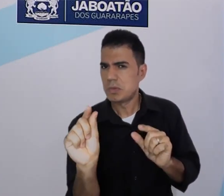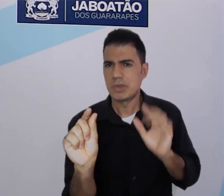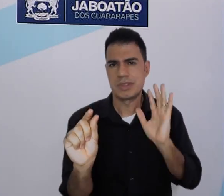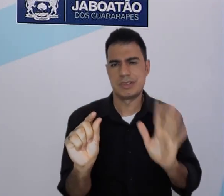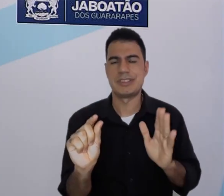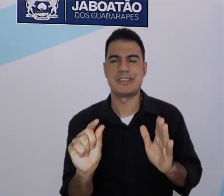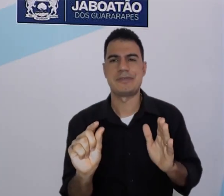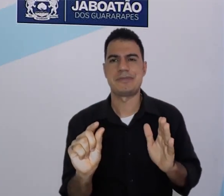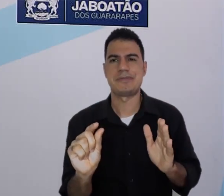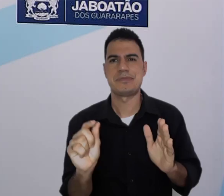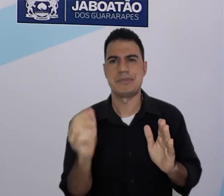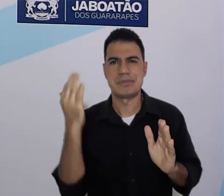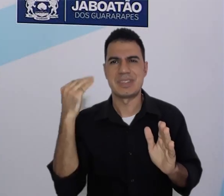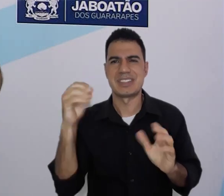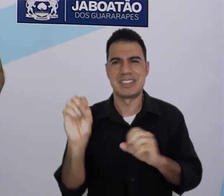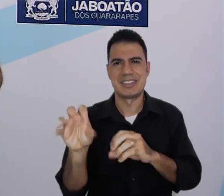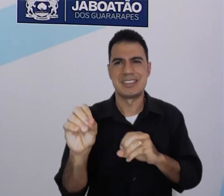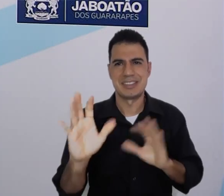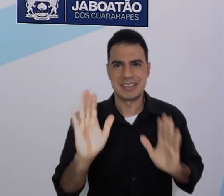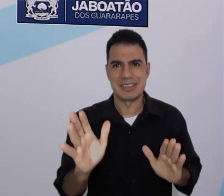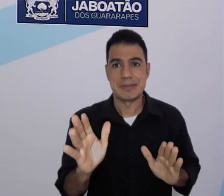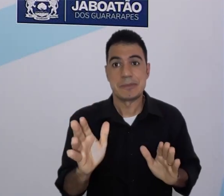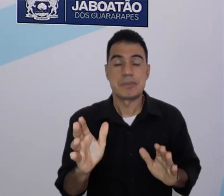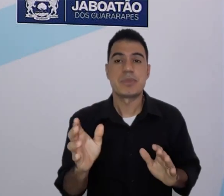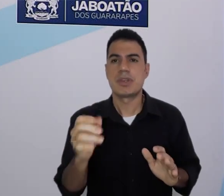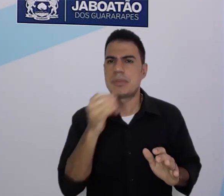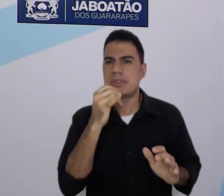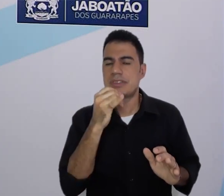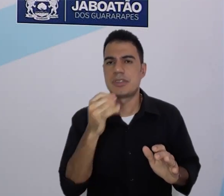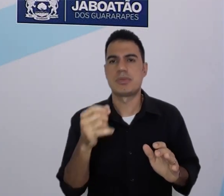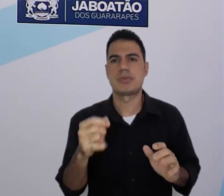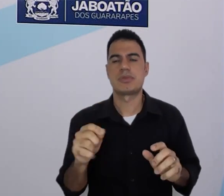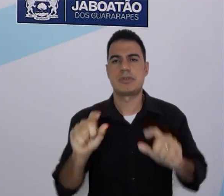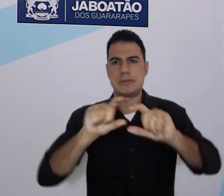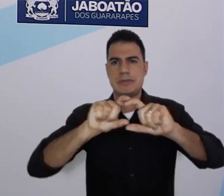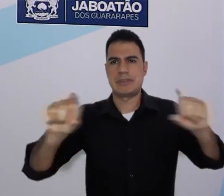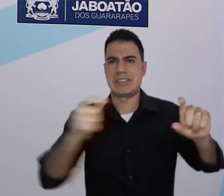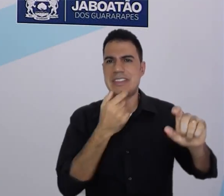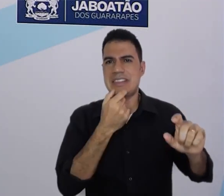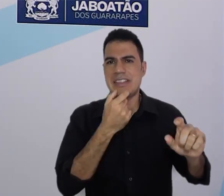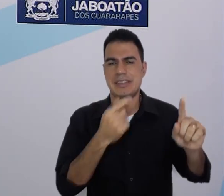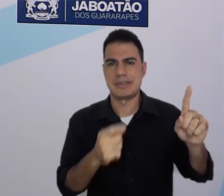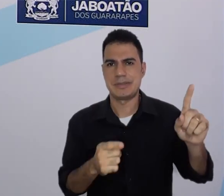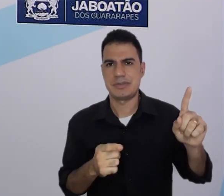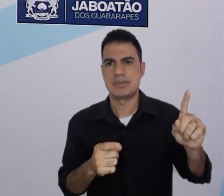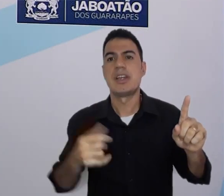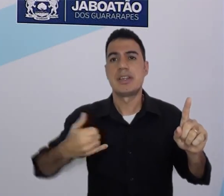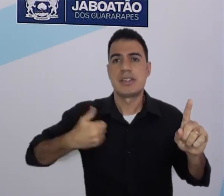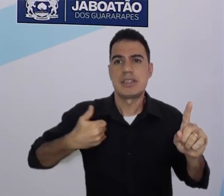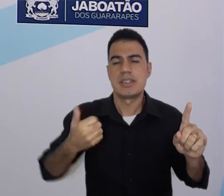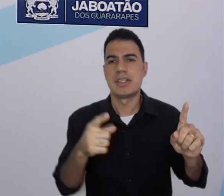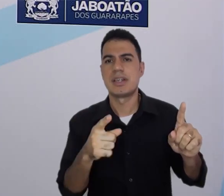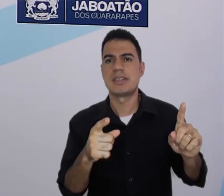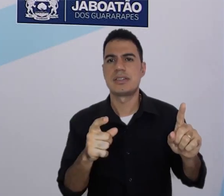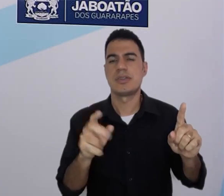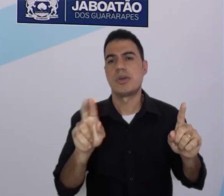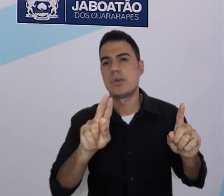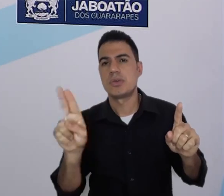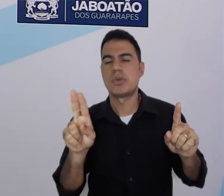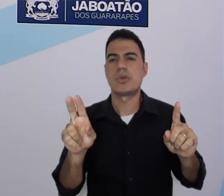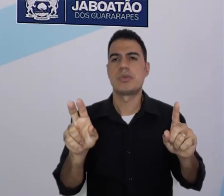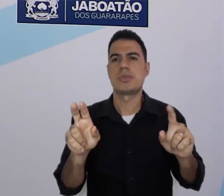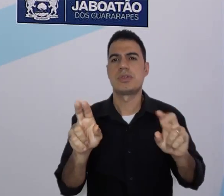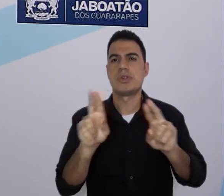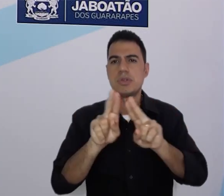a propósito. Por exemplo, quando eu falo sobre age, ou seja, idade, name, nome,